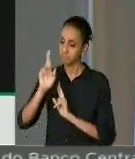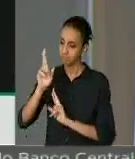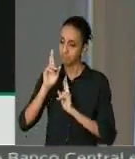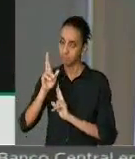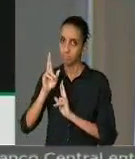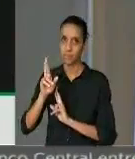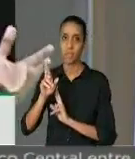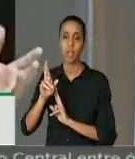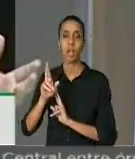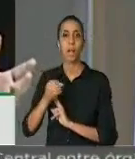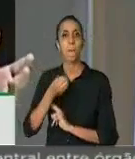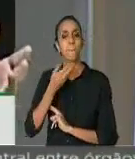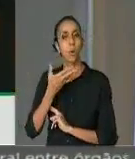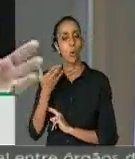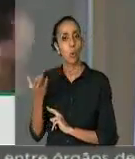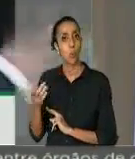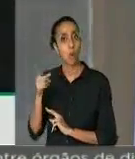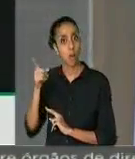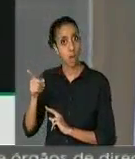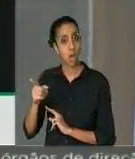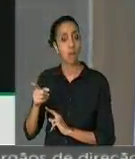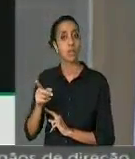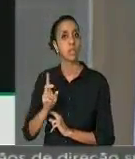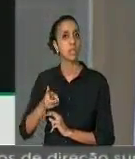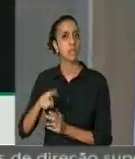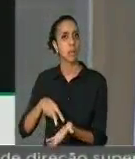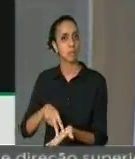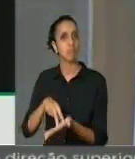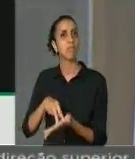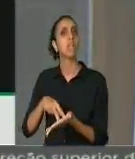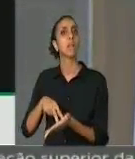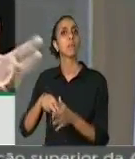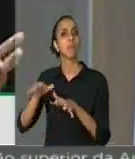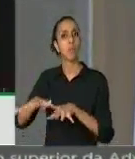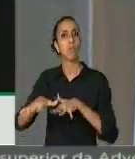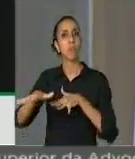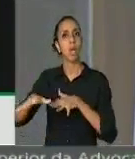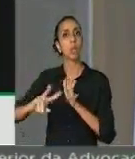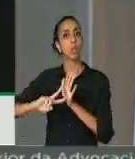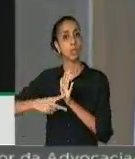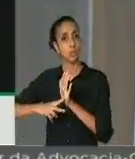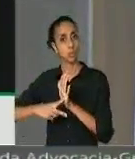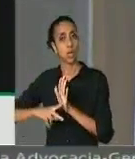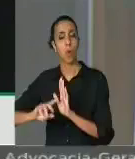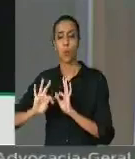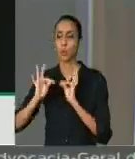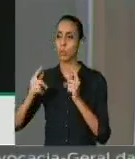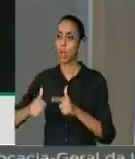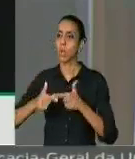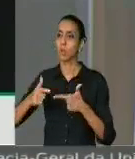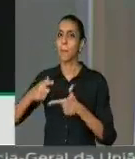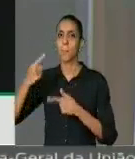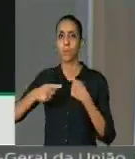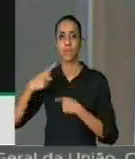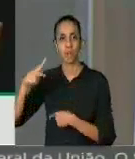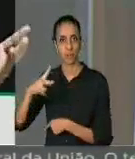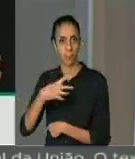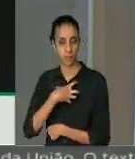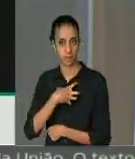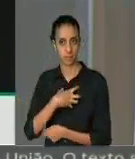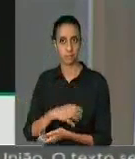diretoria, que tem marcado posição no movimento sindical e nas lutas políticas do Estado da Bahia.